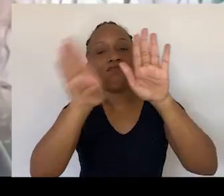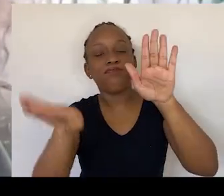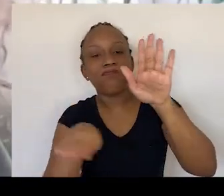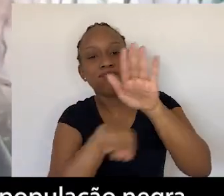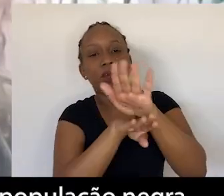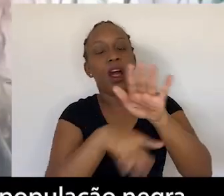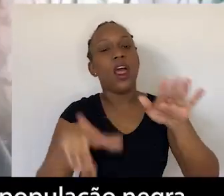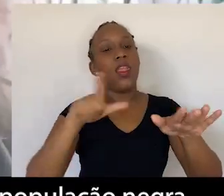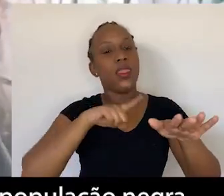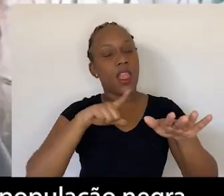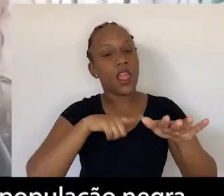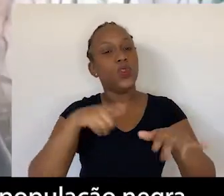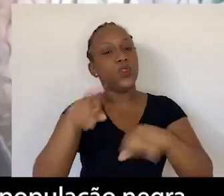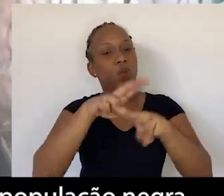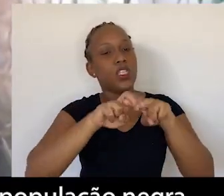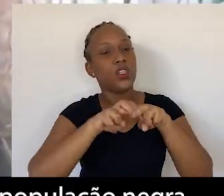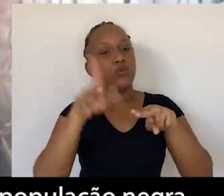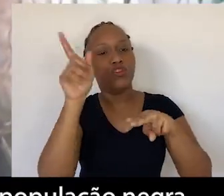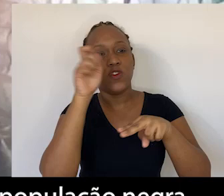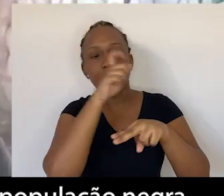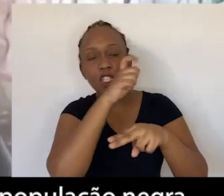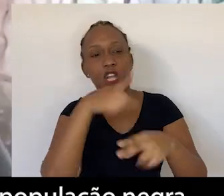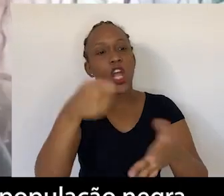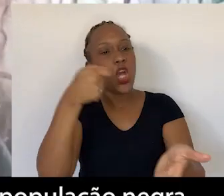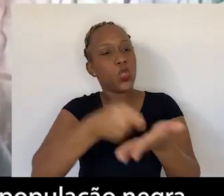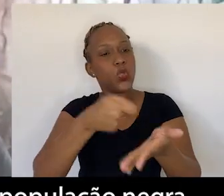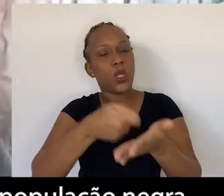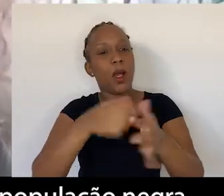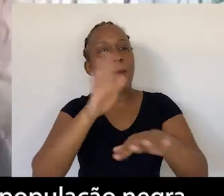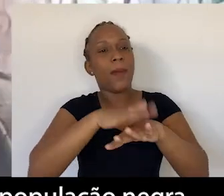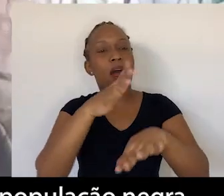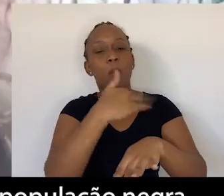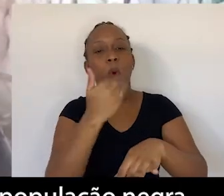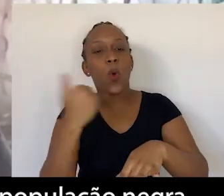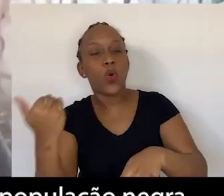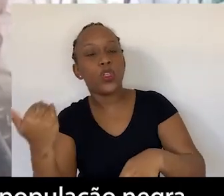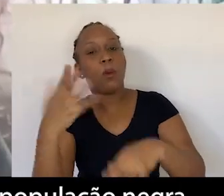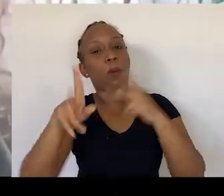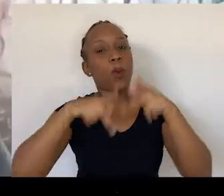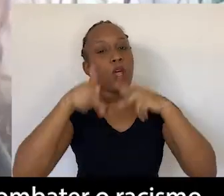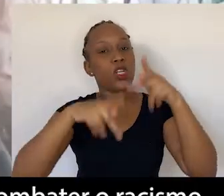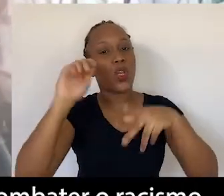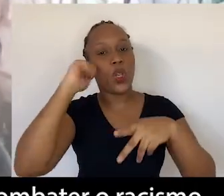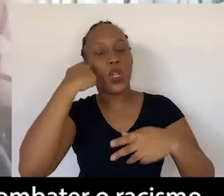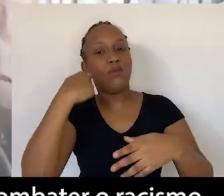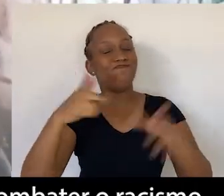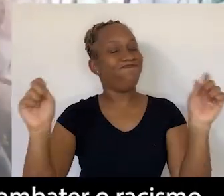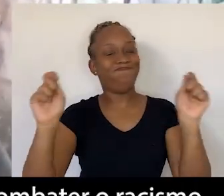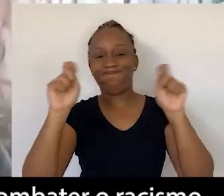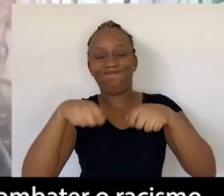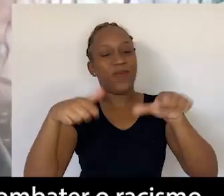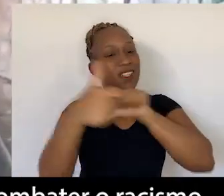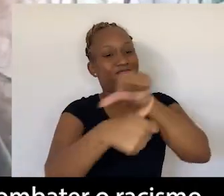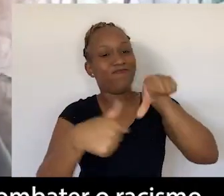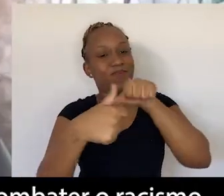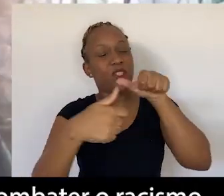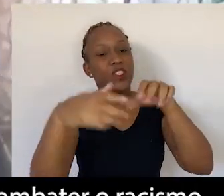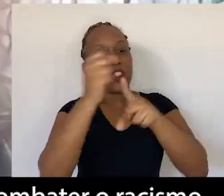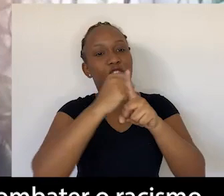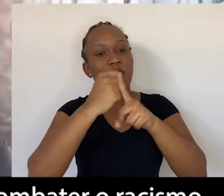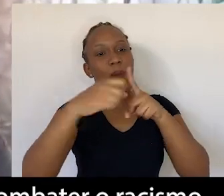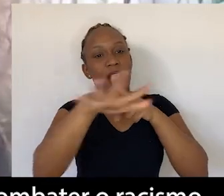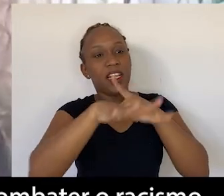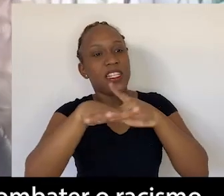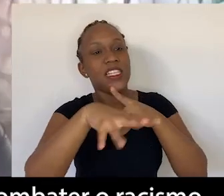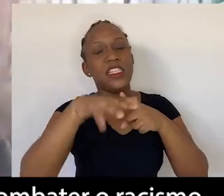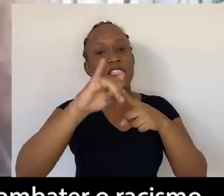desigual. Vive uma crise econômica que exigirá mais morte da população negra. Não é possível transformar a sociedade